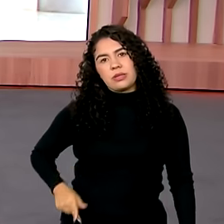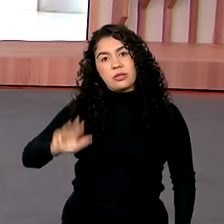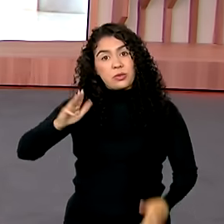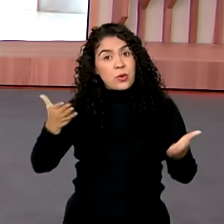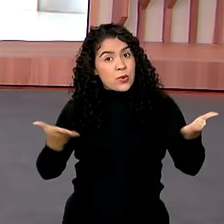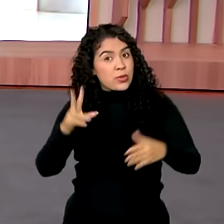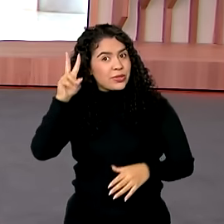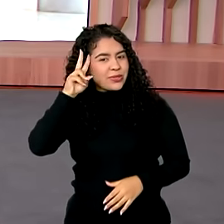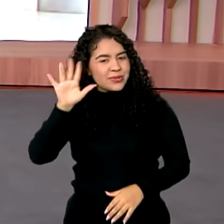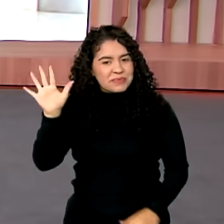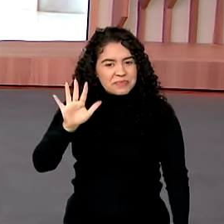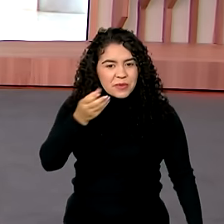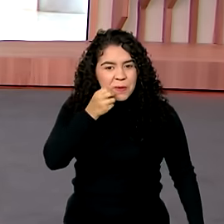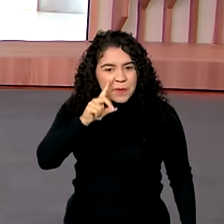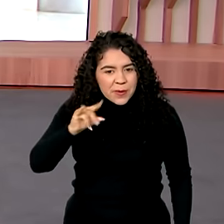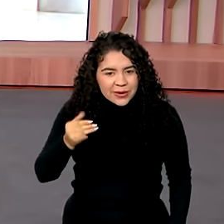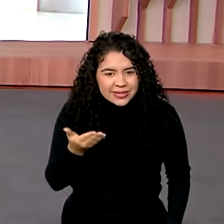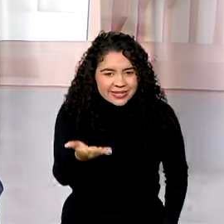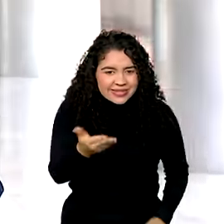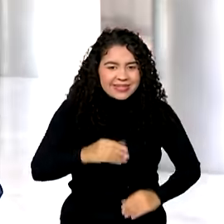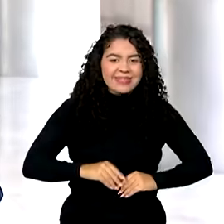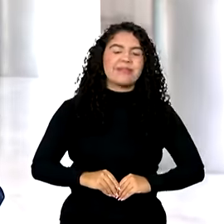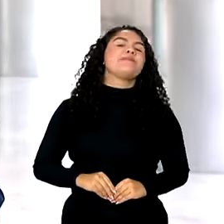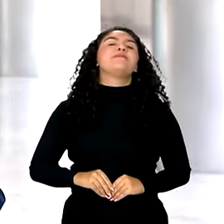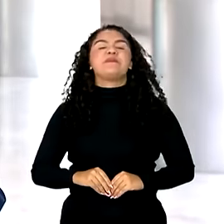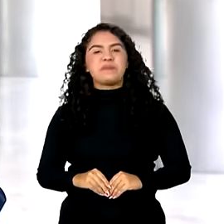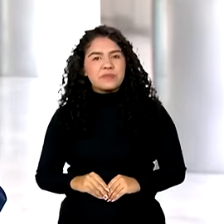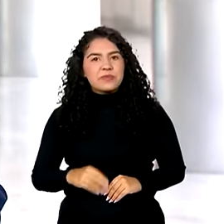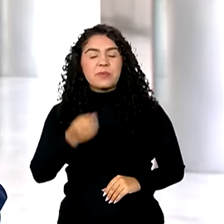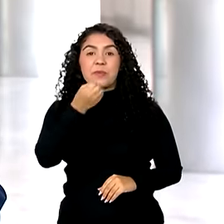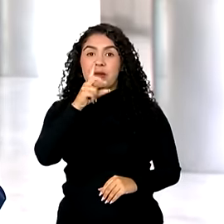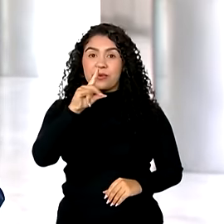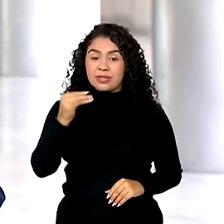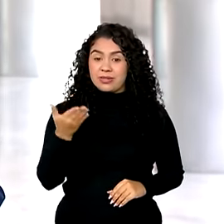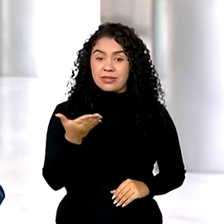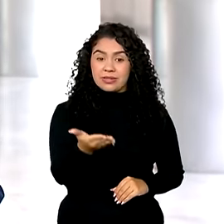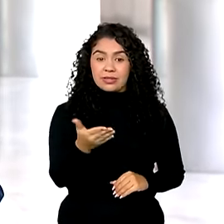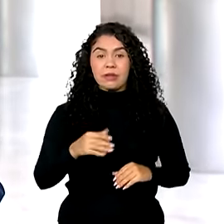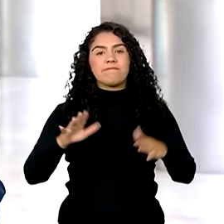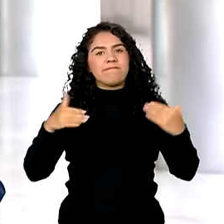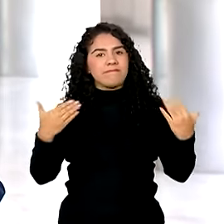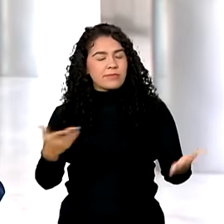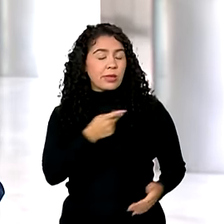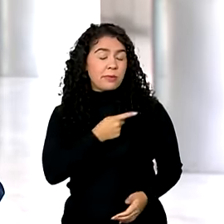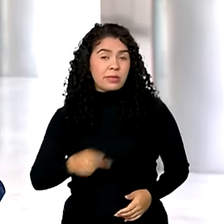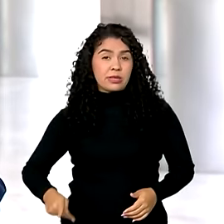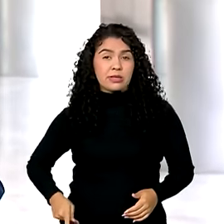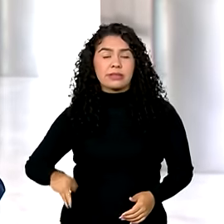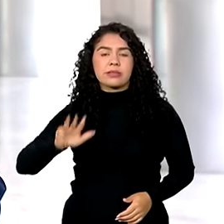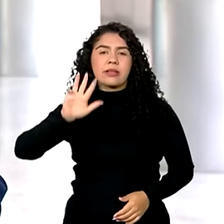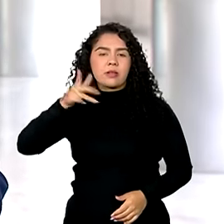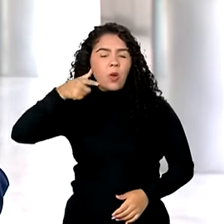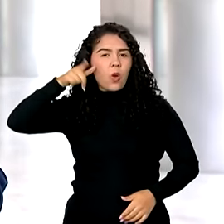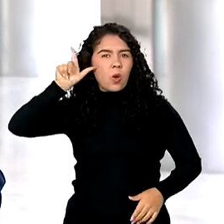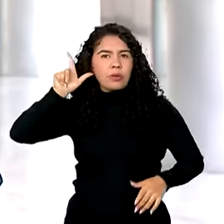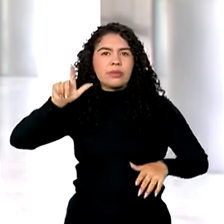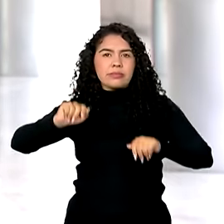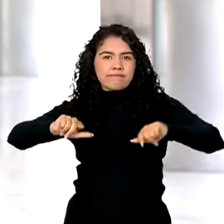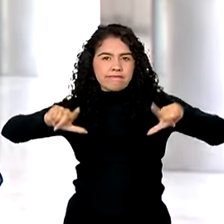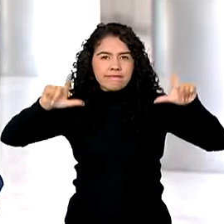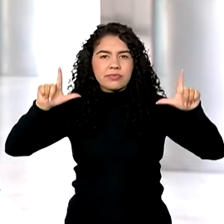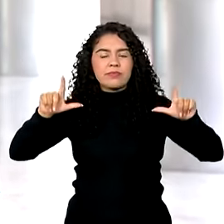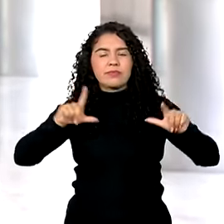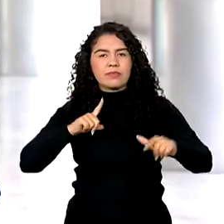-feira. Bom dia, Márcia. Oi, Vanessa. Bom dia para você, bom dia a todos. Pois é, o presidente Lula decretou esse luto